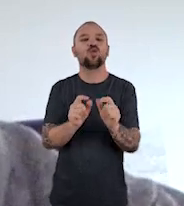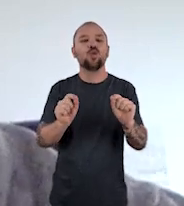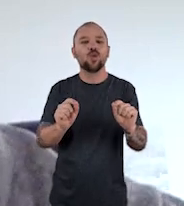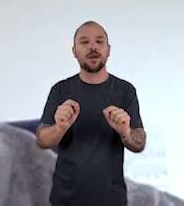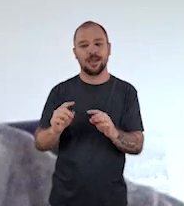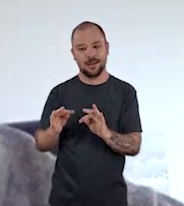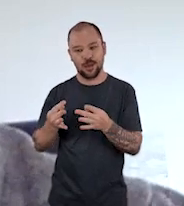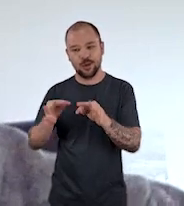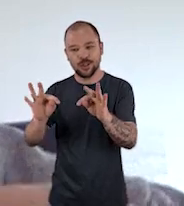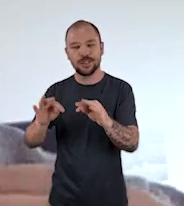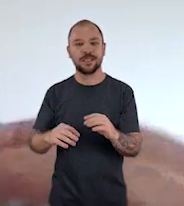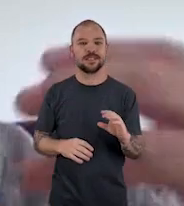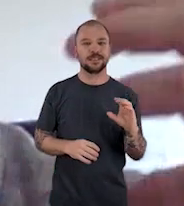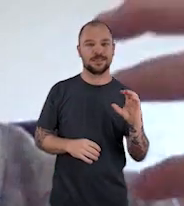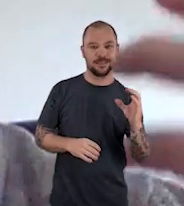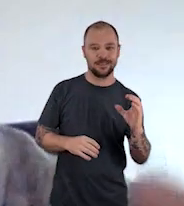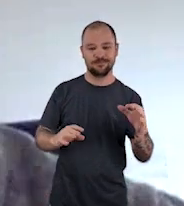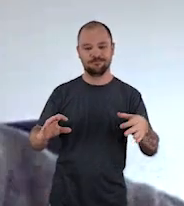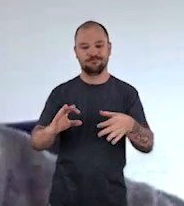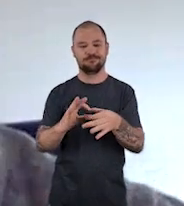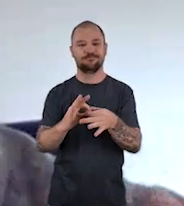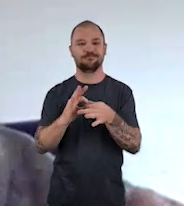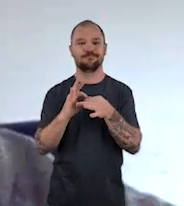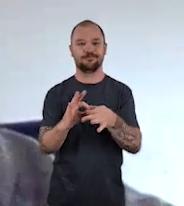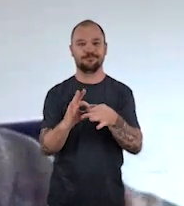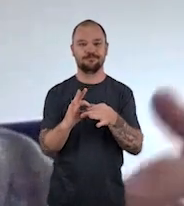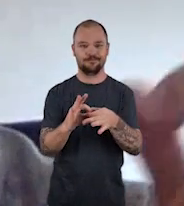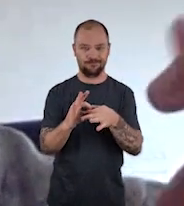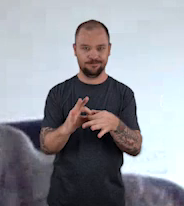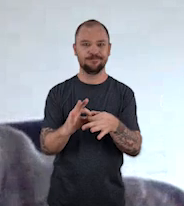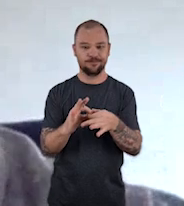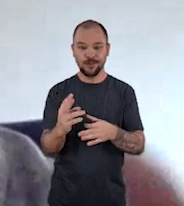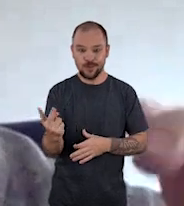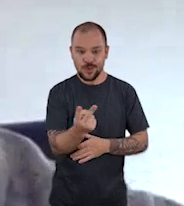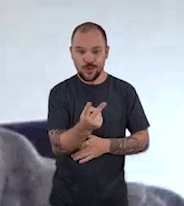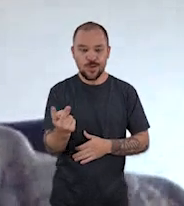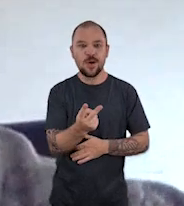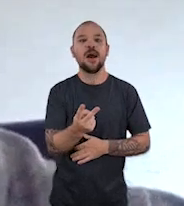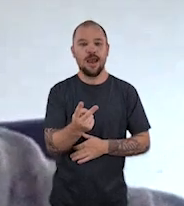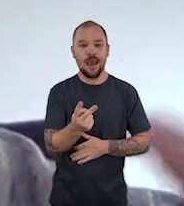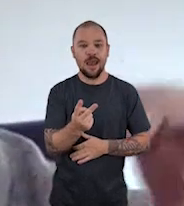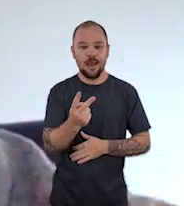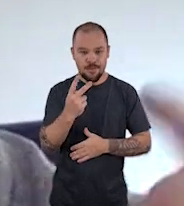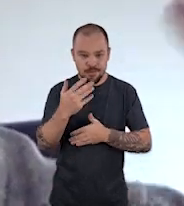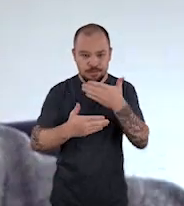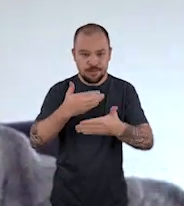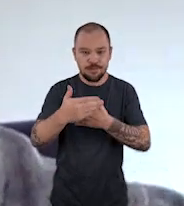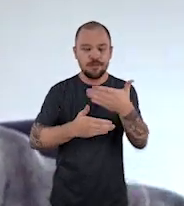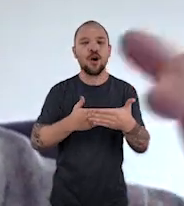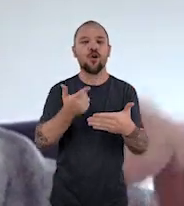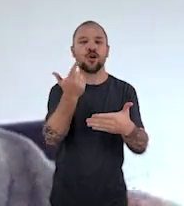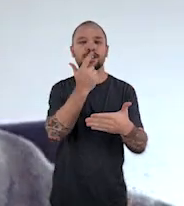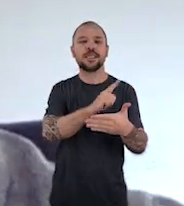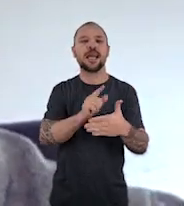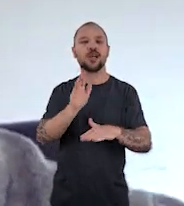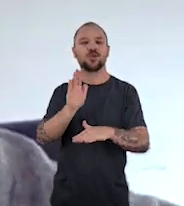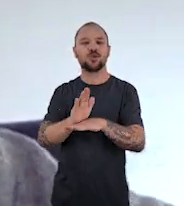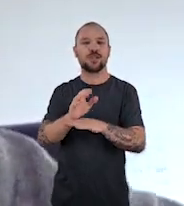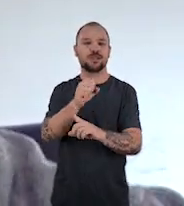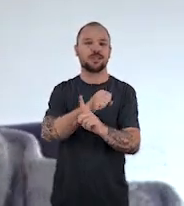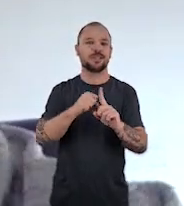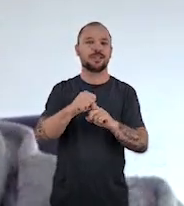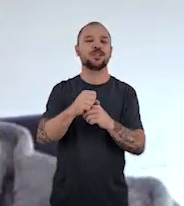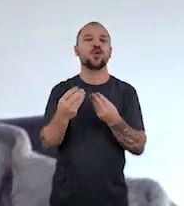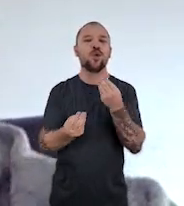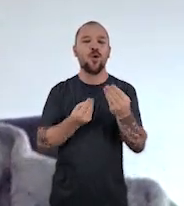ciência gerando conhecimento e aquele conhecimento novo sendo capaz de gerar riqueza, de gerar emprego, de gerar bem